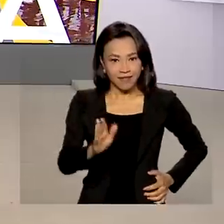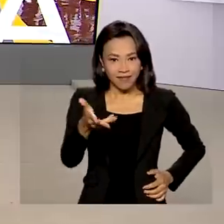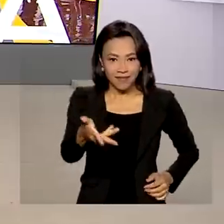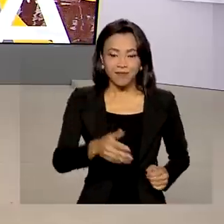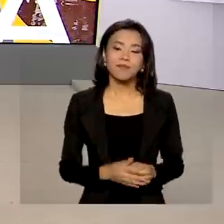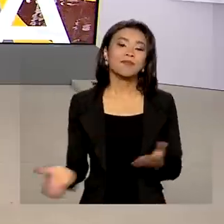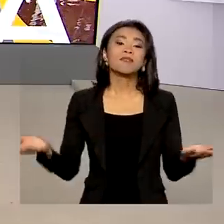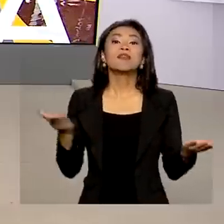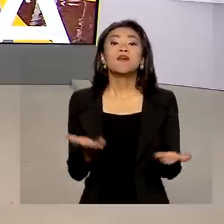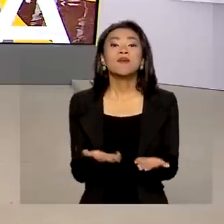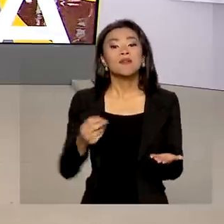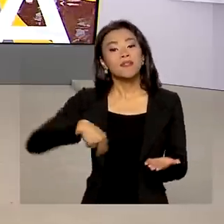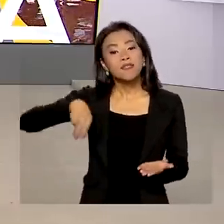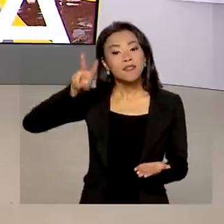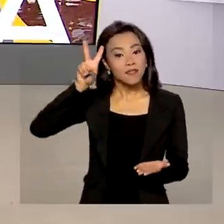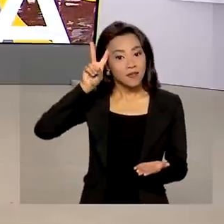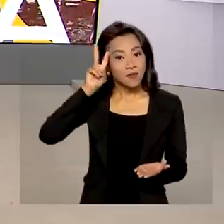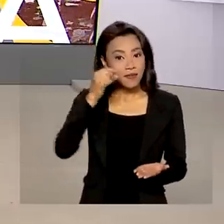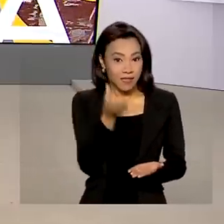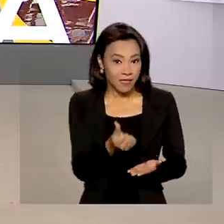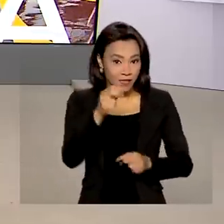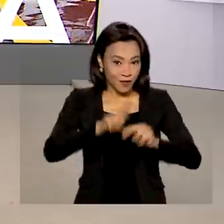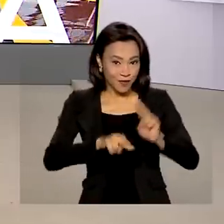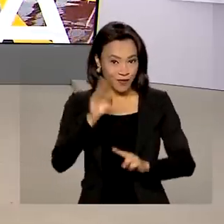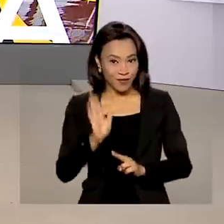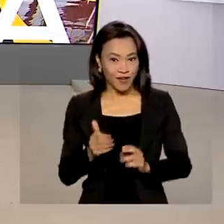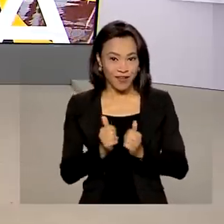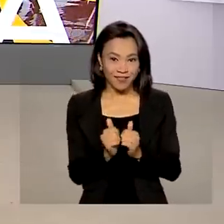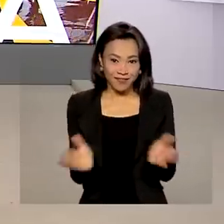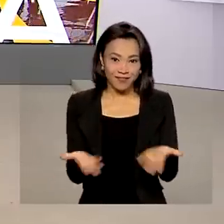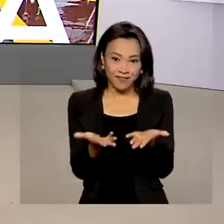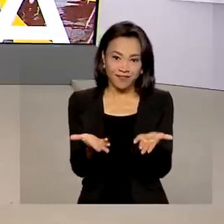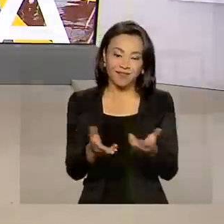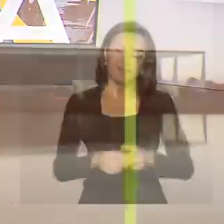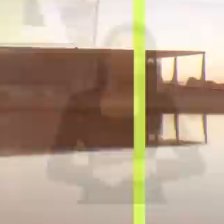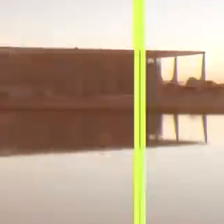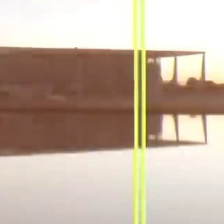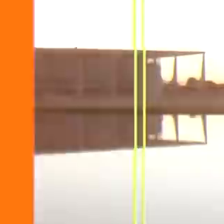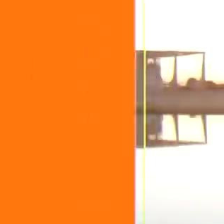Segunda-feira, 6 de junho, o Brasil em Dia já está no ar.